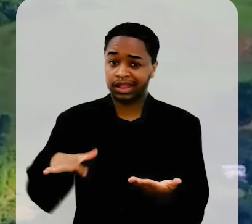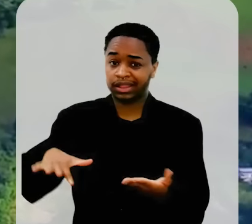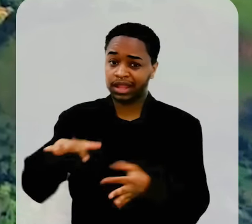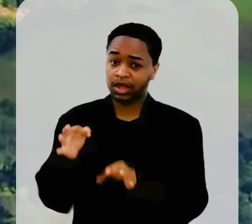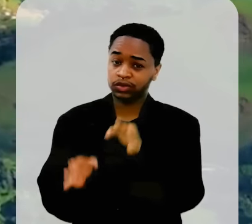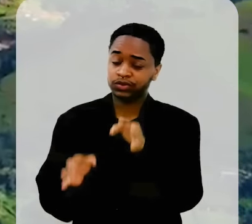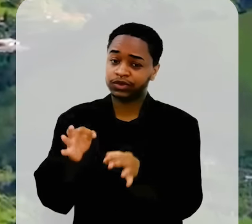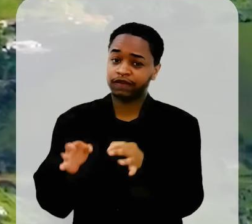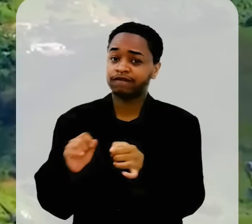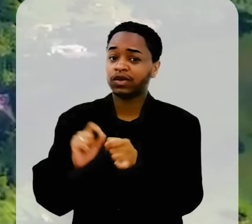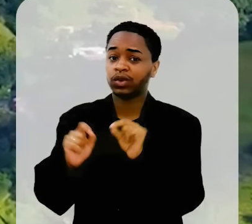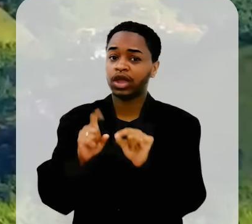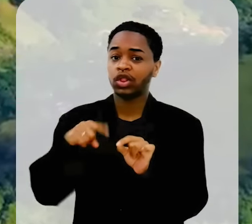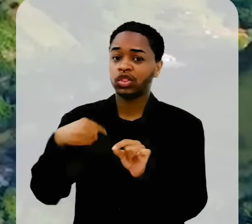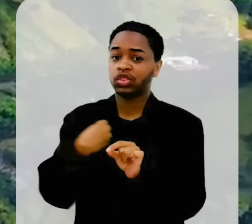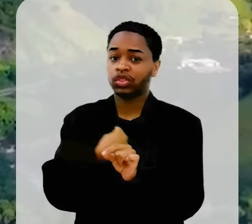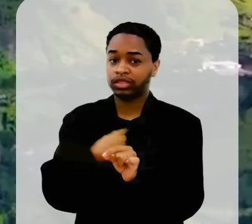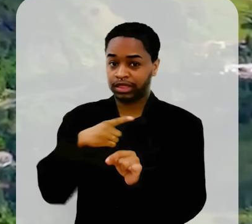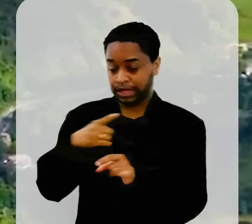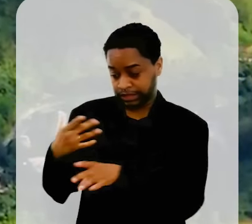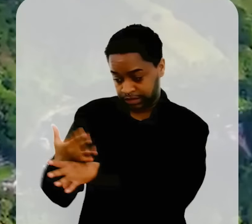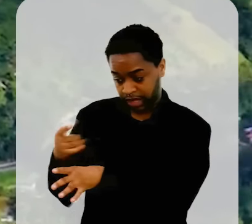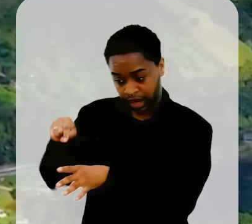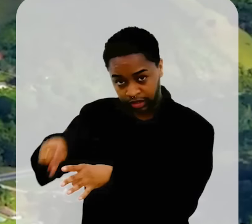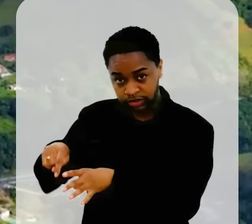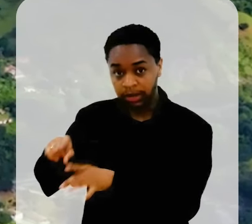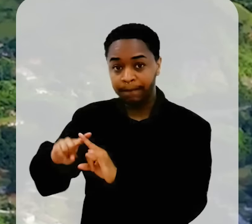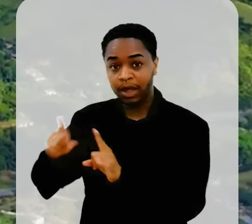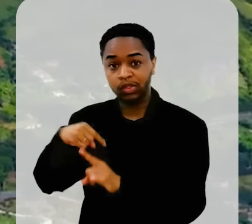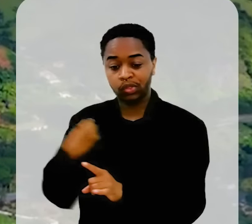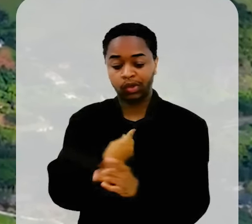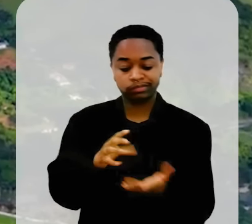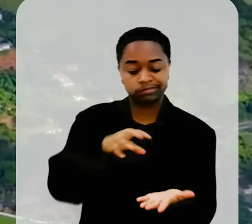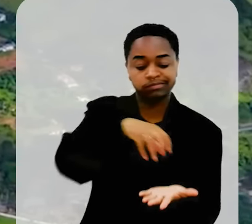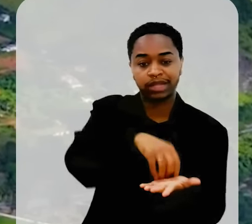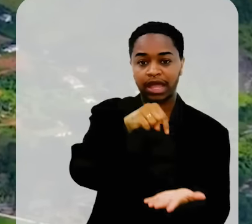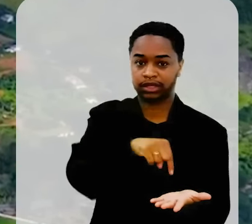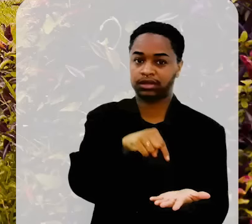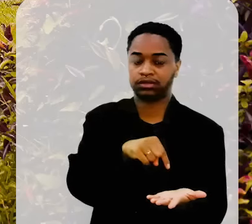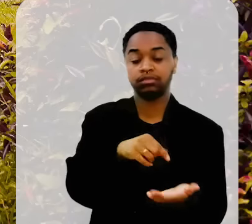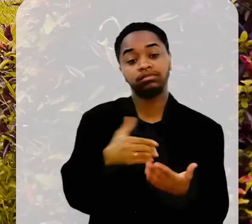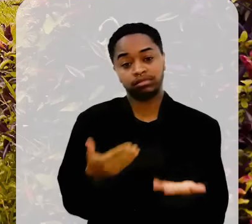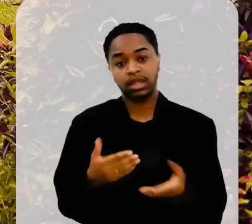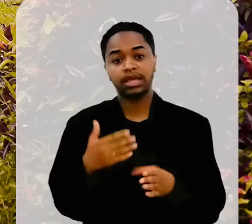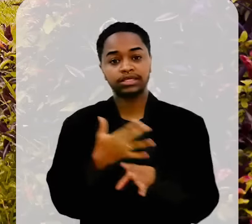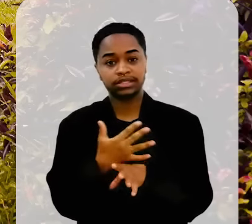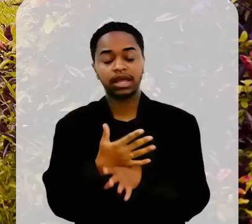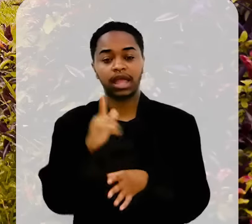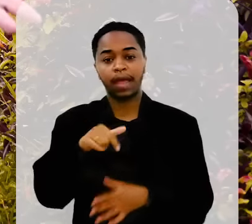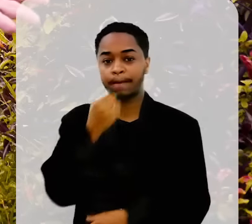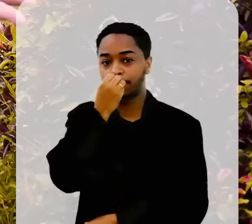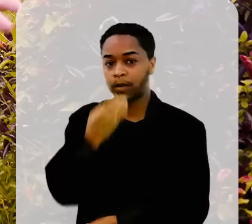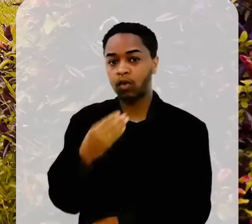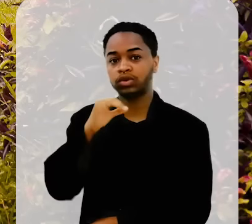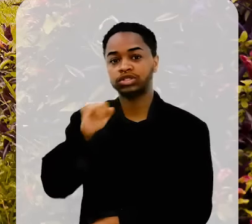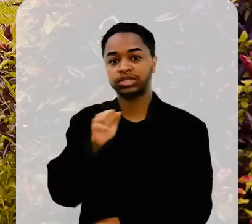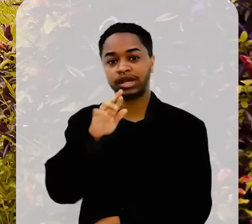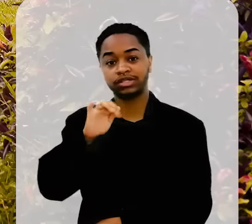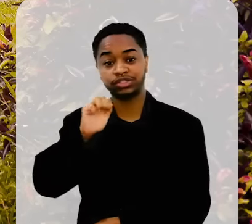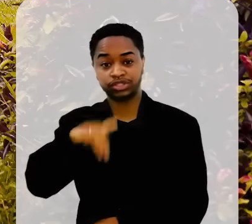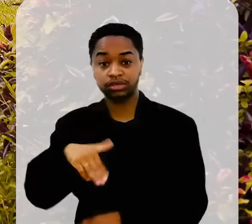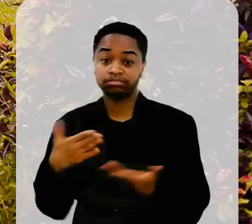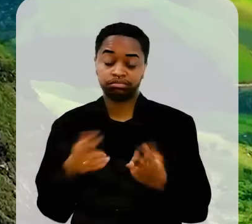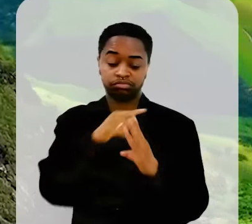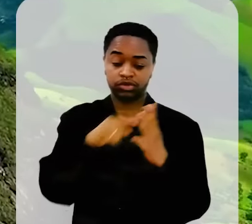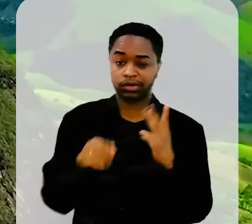juridicamente, fez com que a gente fosse a sede do município e, consequentemente, vamos dizer, o município era o município de Bom